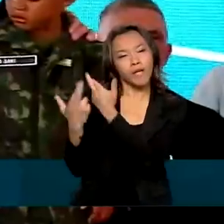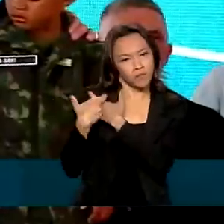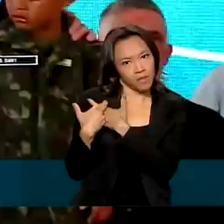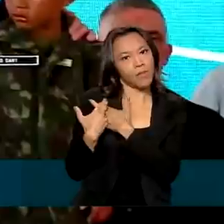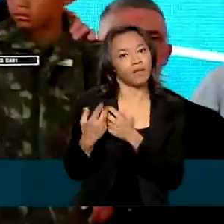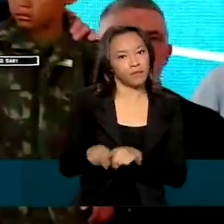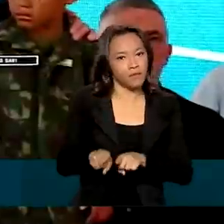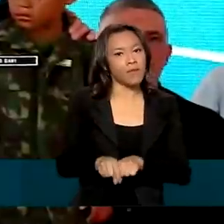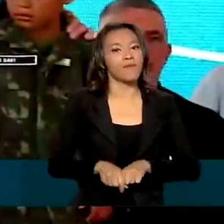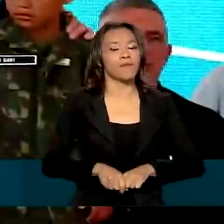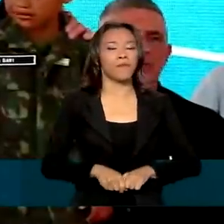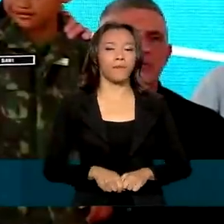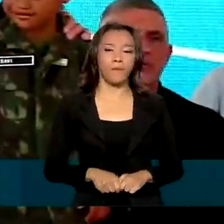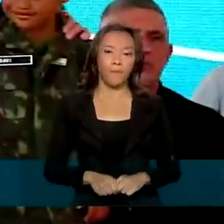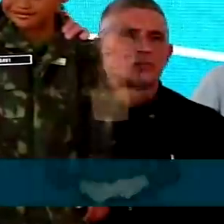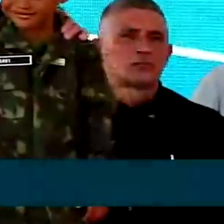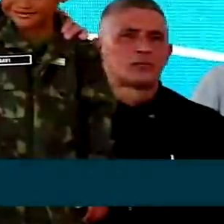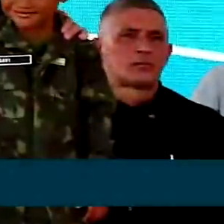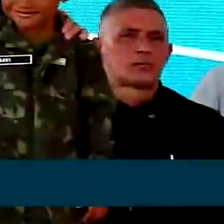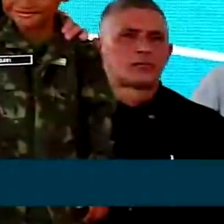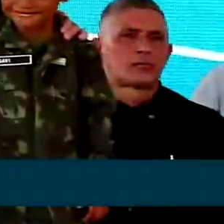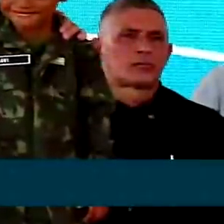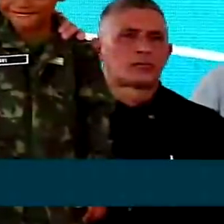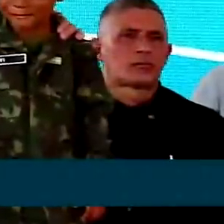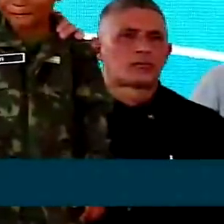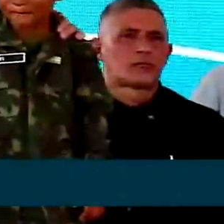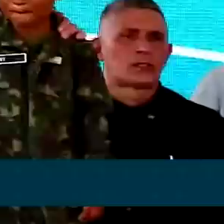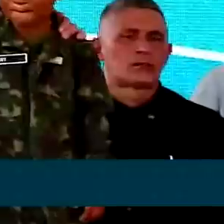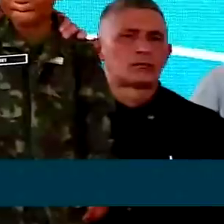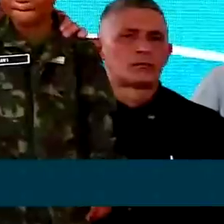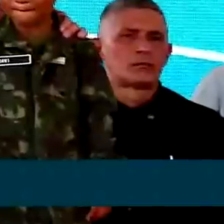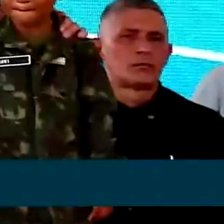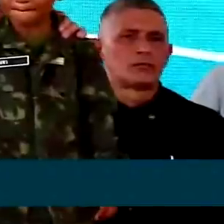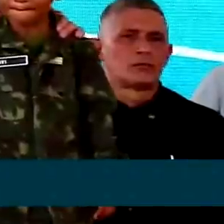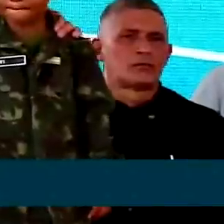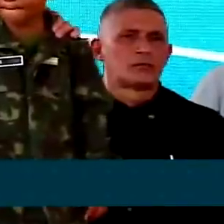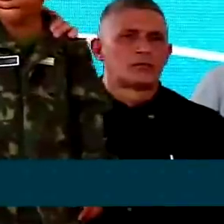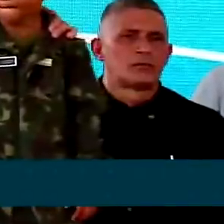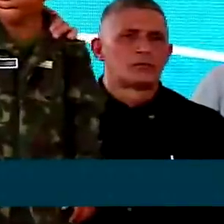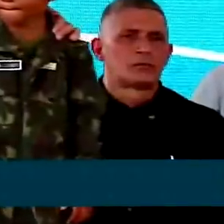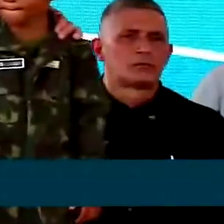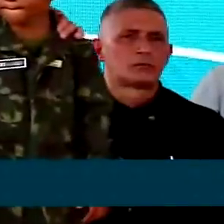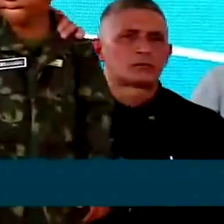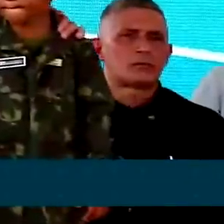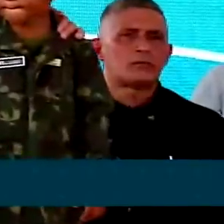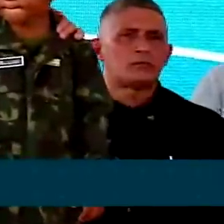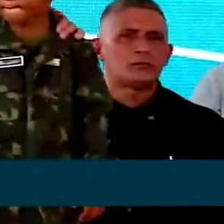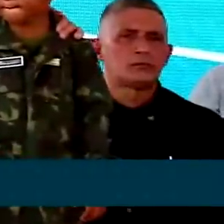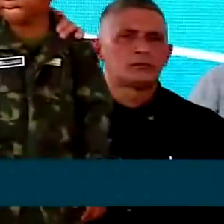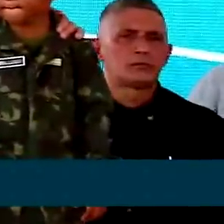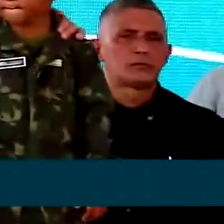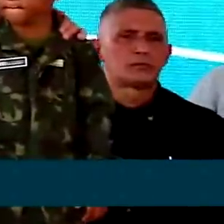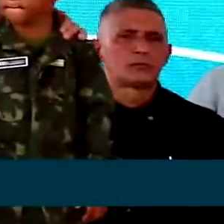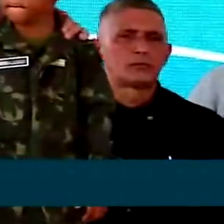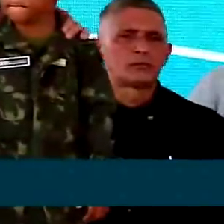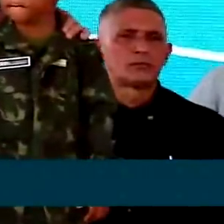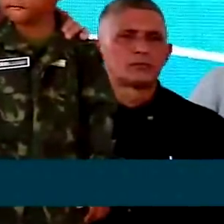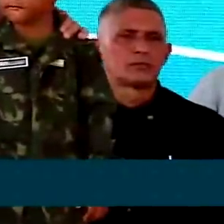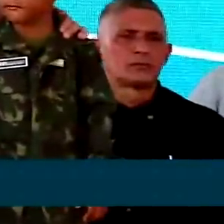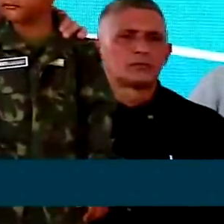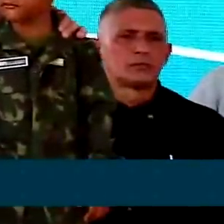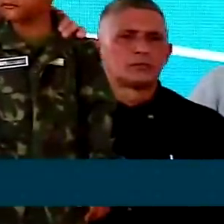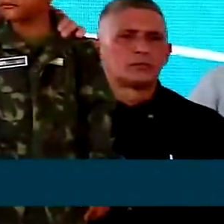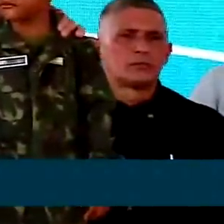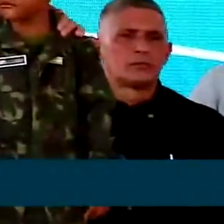Temos a responsabilidade de fazer com que esses recursos venham do próprio orçamento da União.